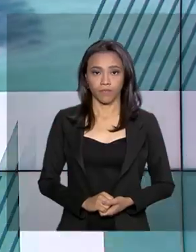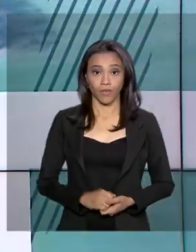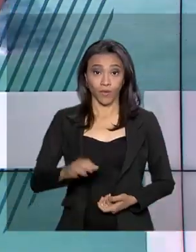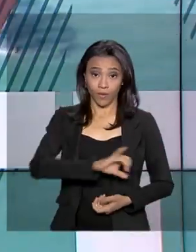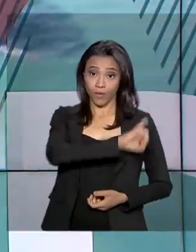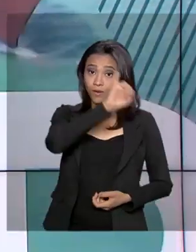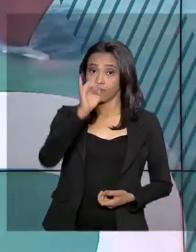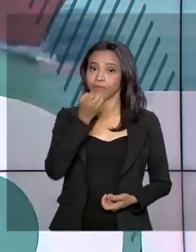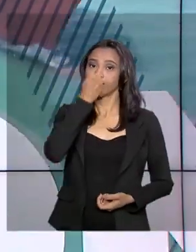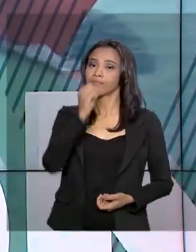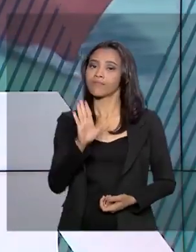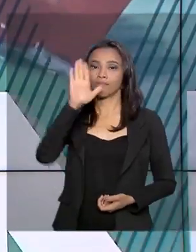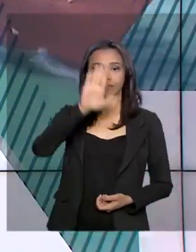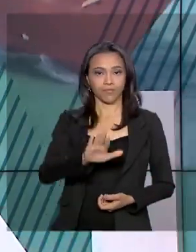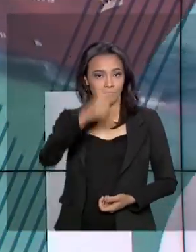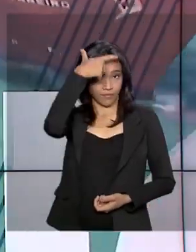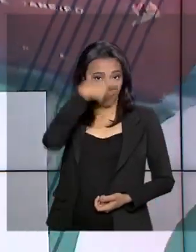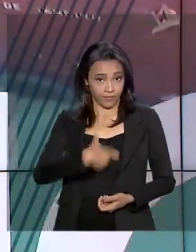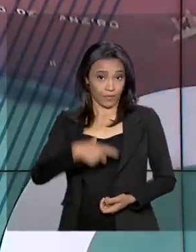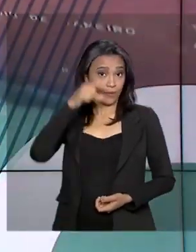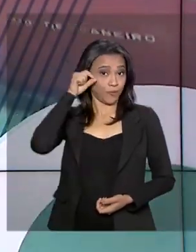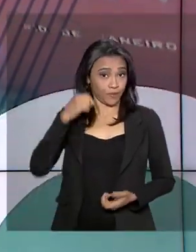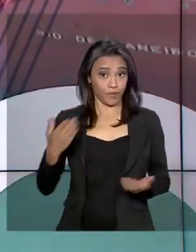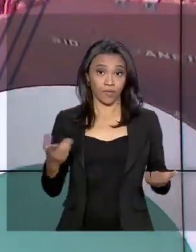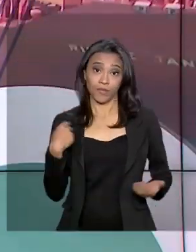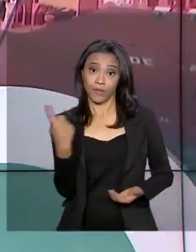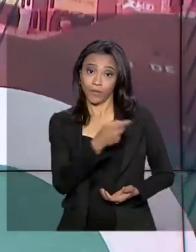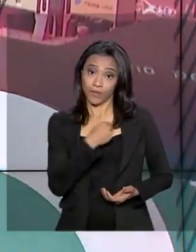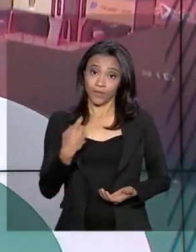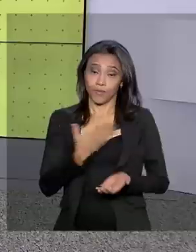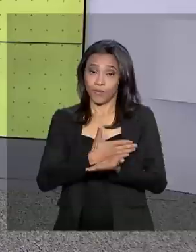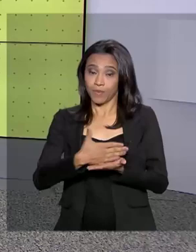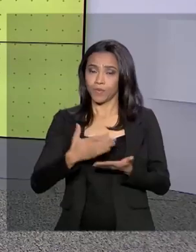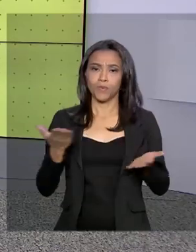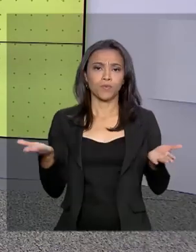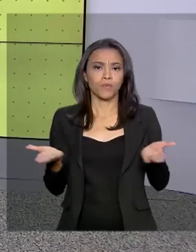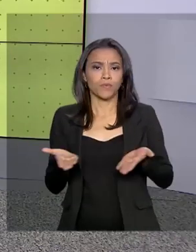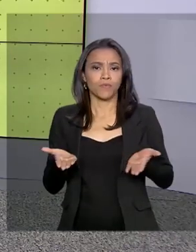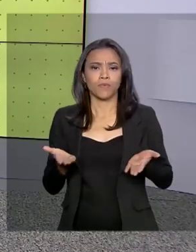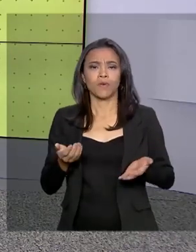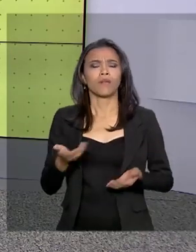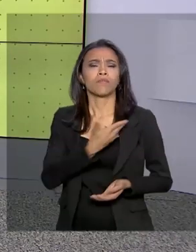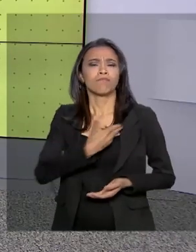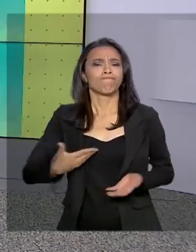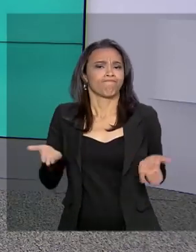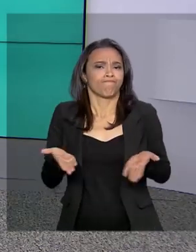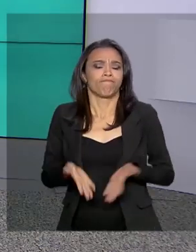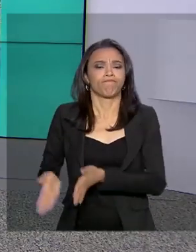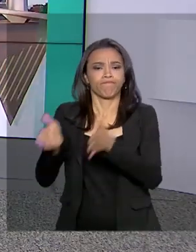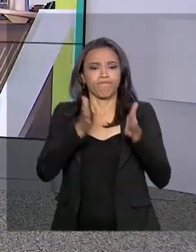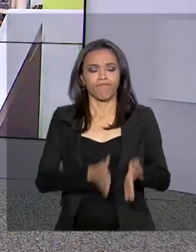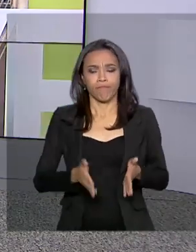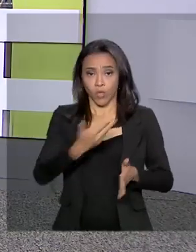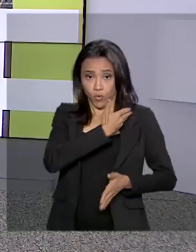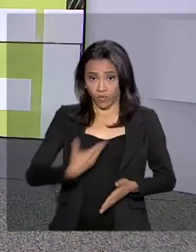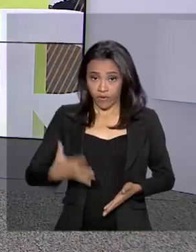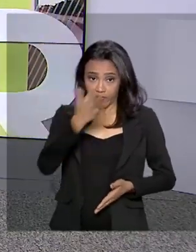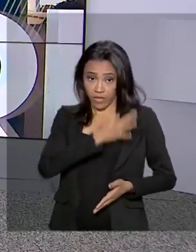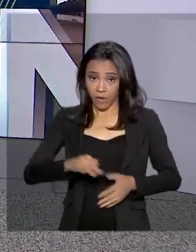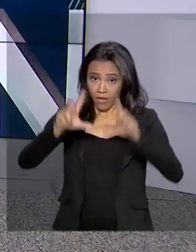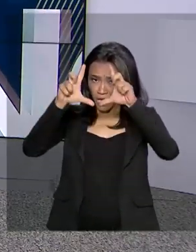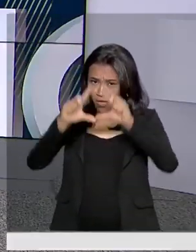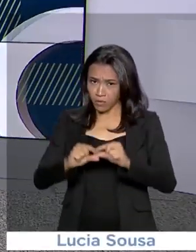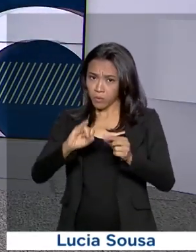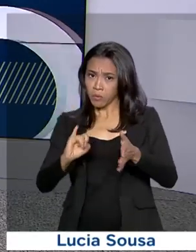Olá, boa tarde, eu sou Roberto Camargo e o governo agora está no ar. O governo federal reduziu os impostos sobre jogos